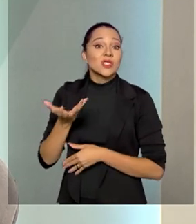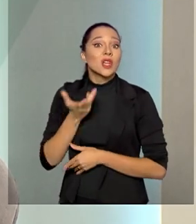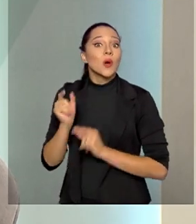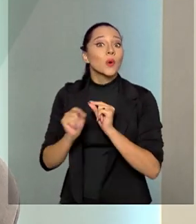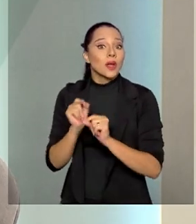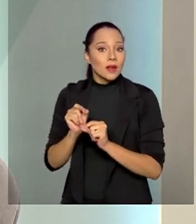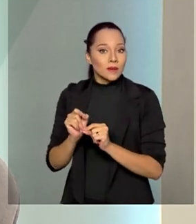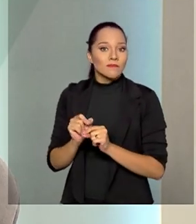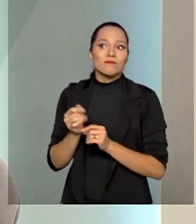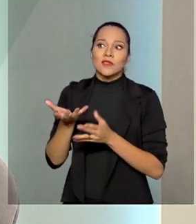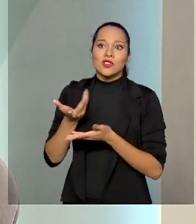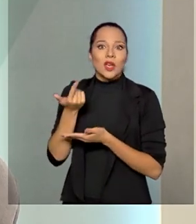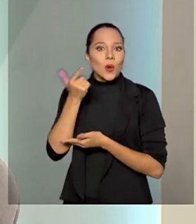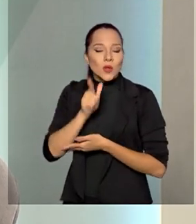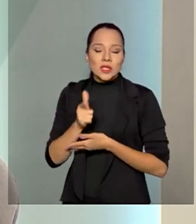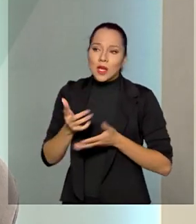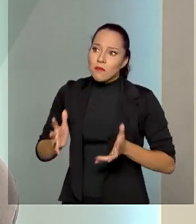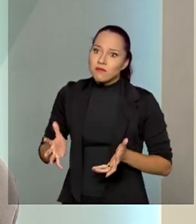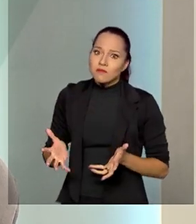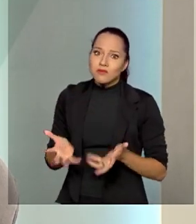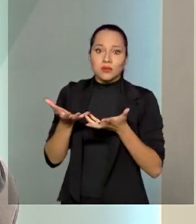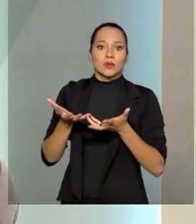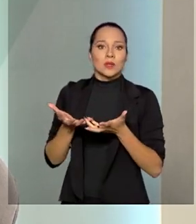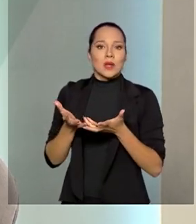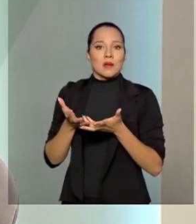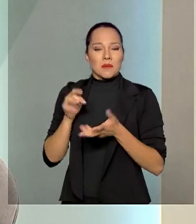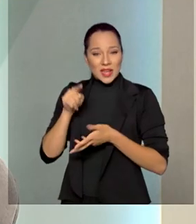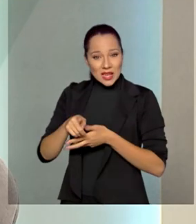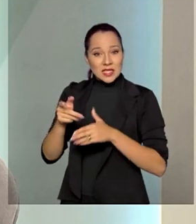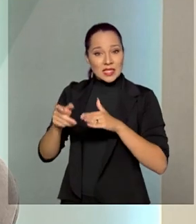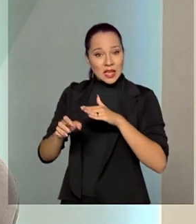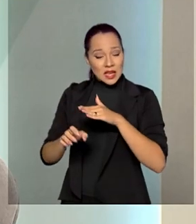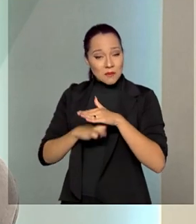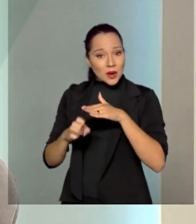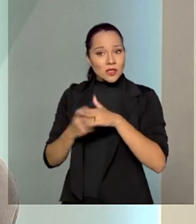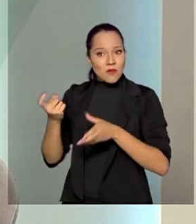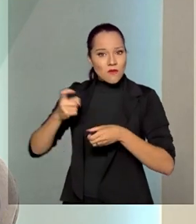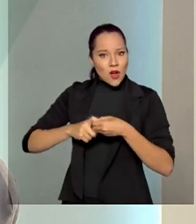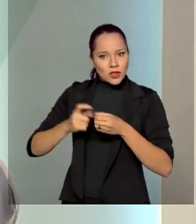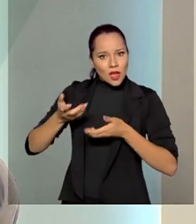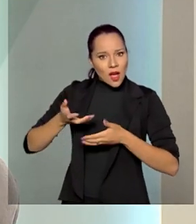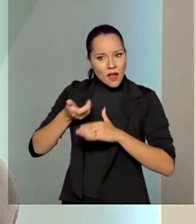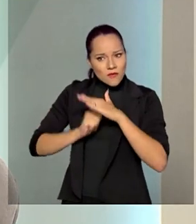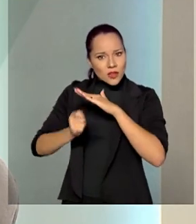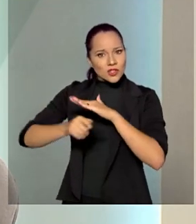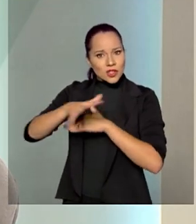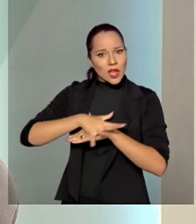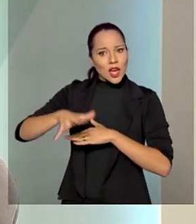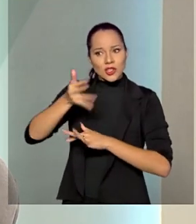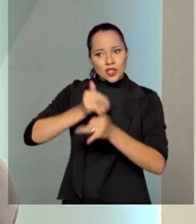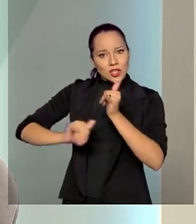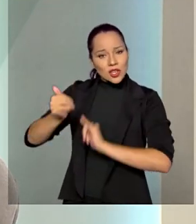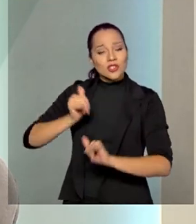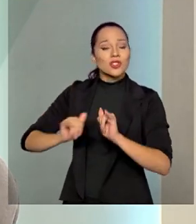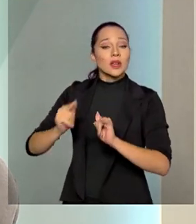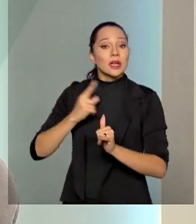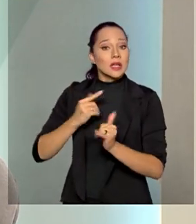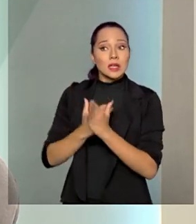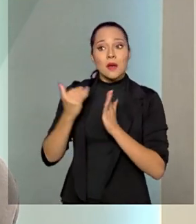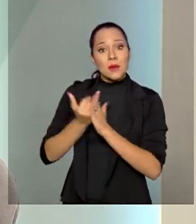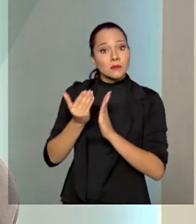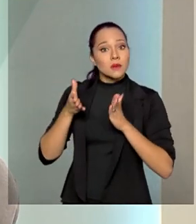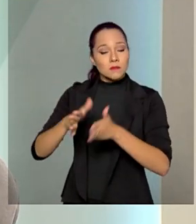é justamente capitalizá-la, para que ela volte a investir no mercado de energia e tenha uma participação